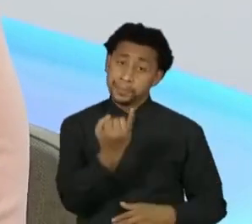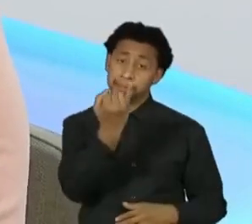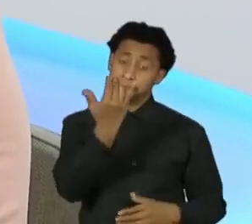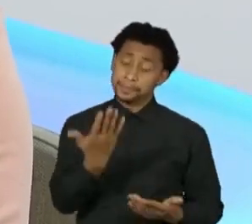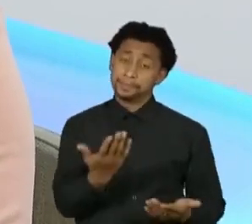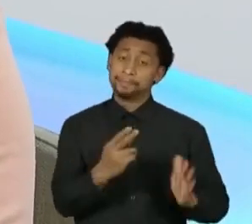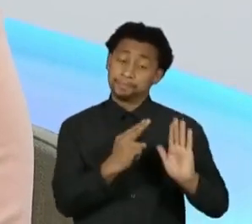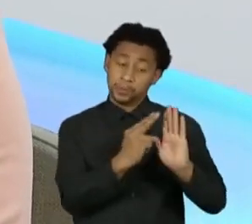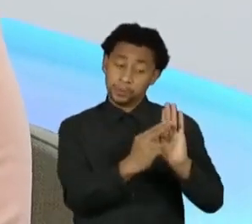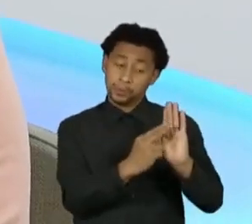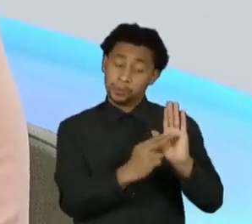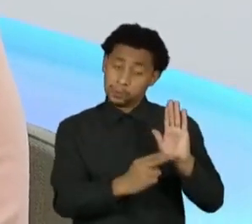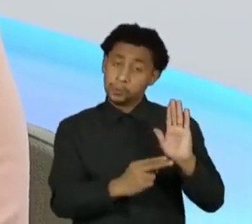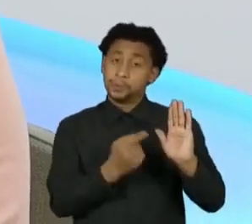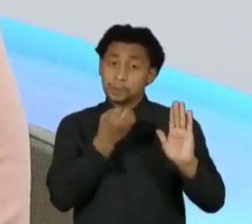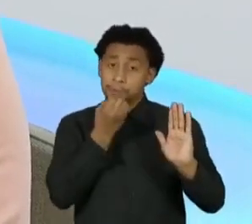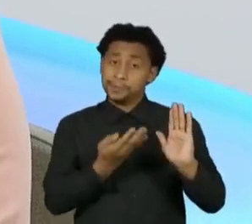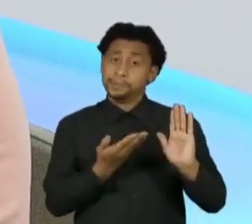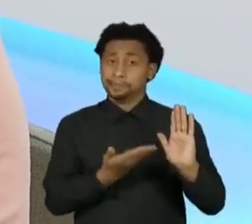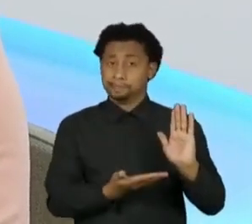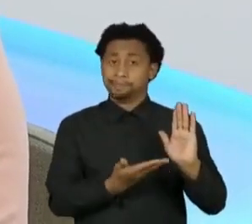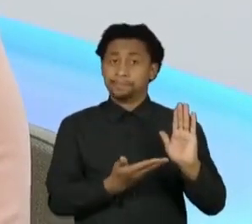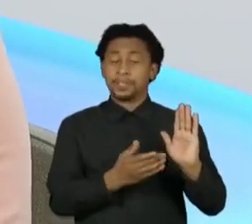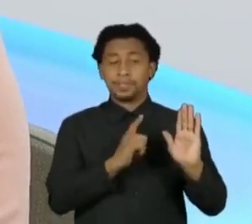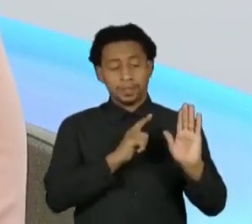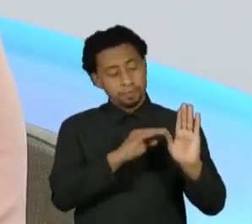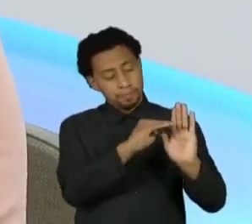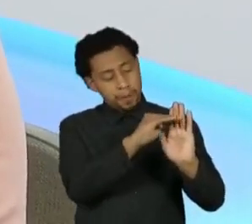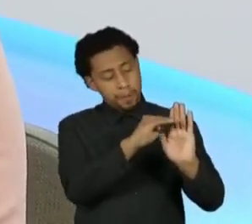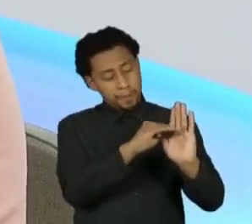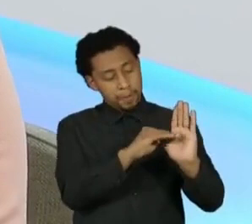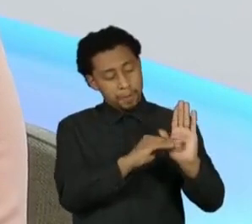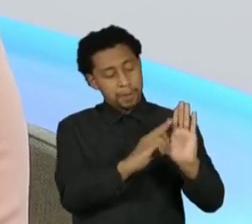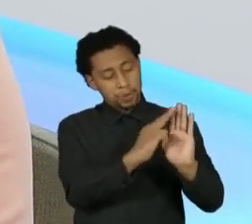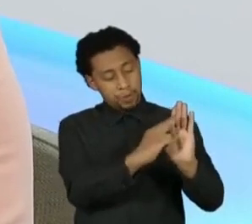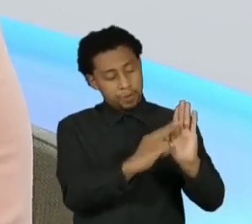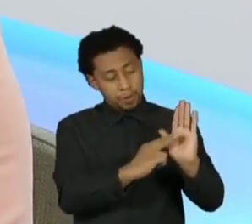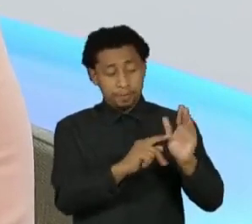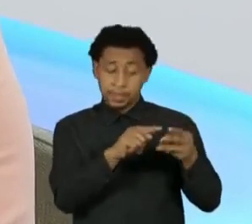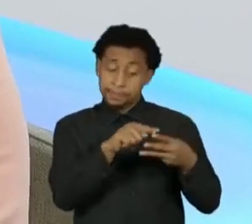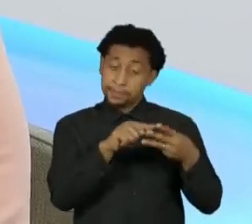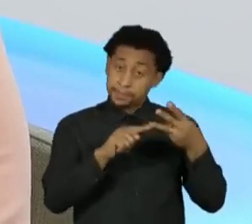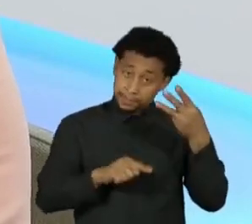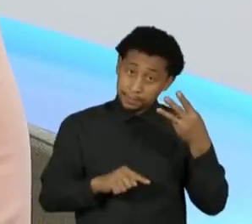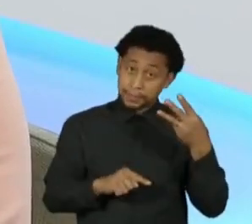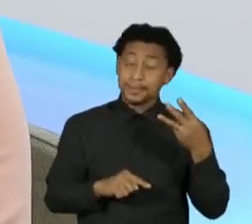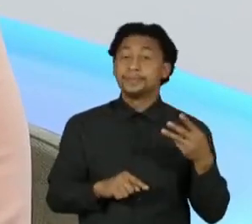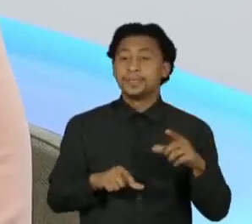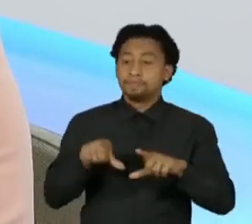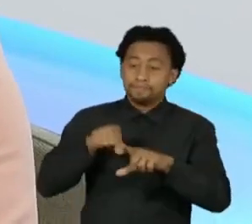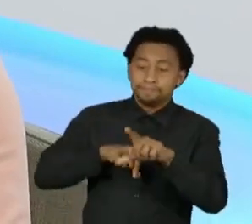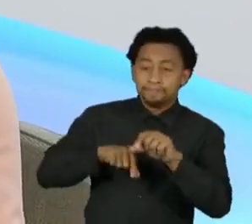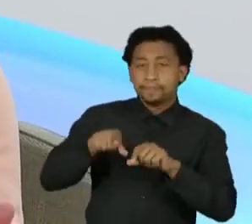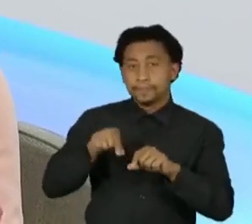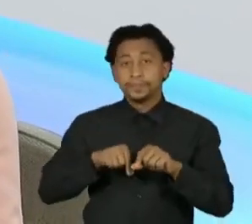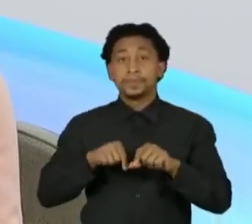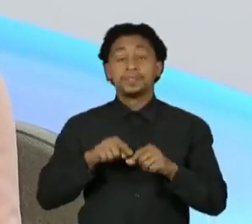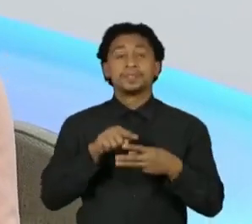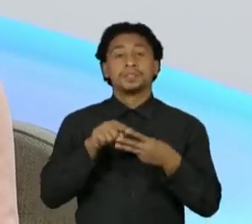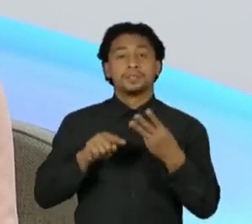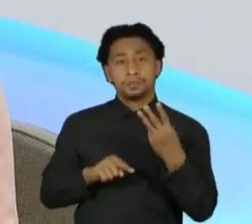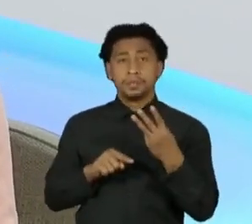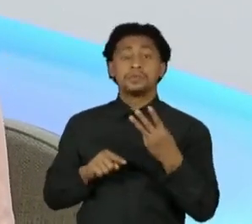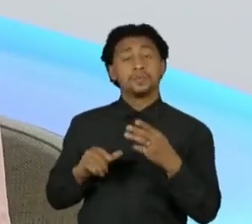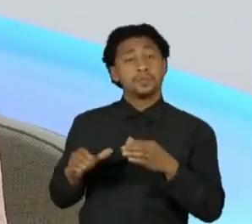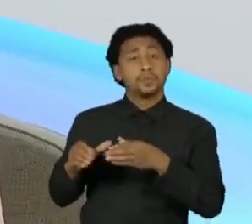lista, ela tem esse mérito e ela nunca, a classe, quando faz essa escolha, faz por